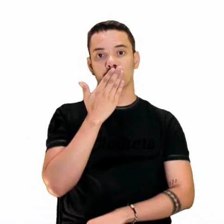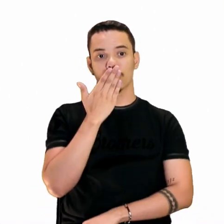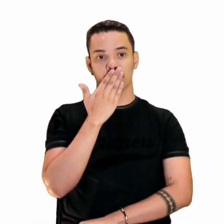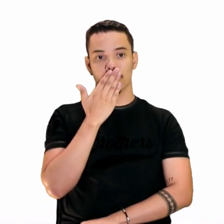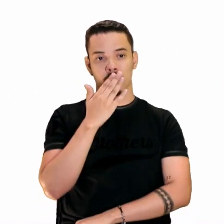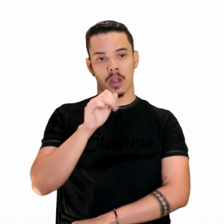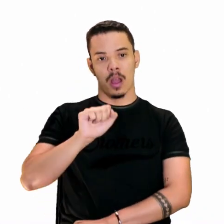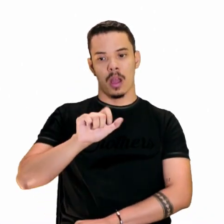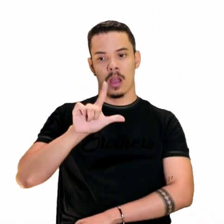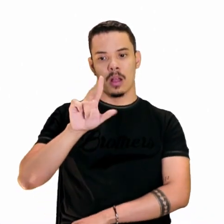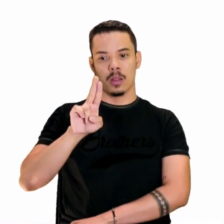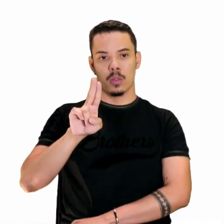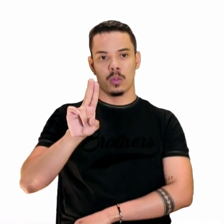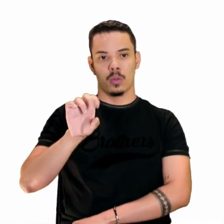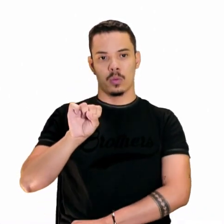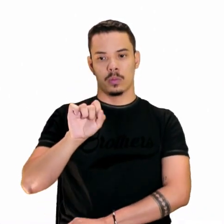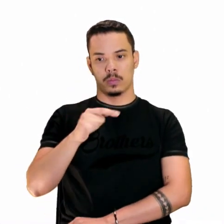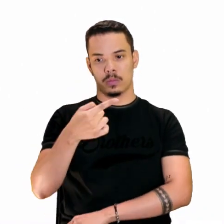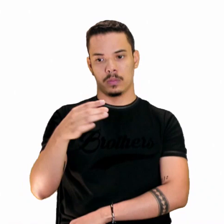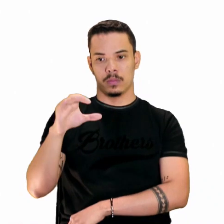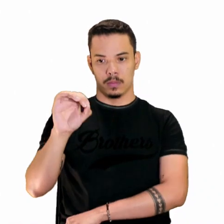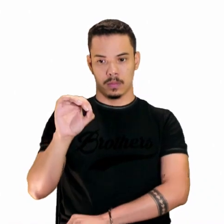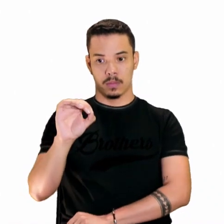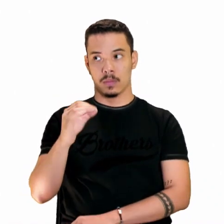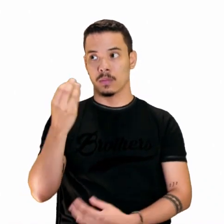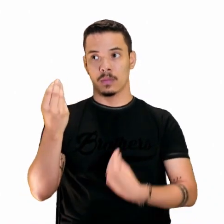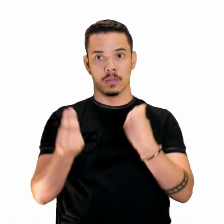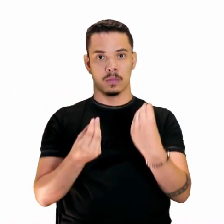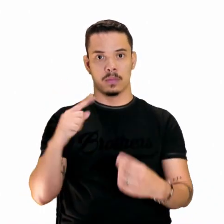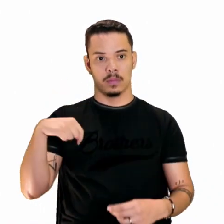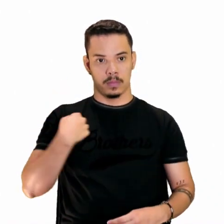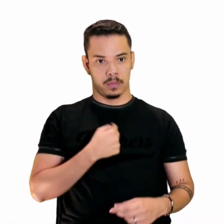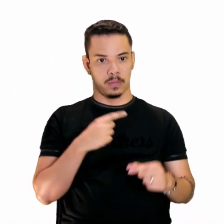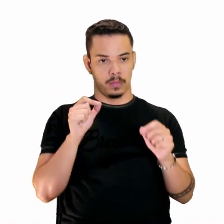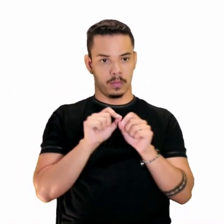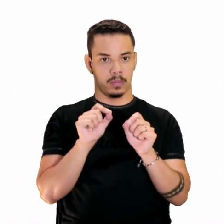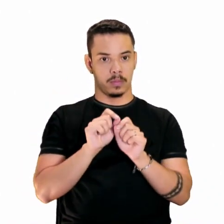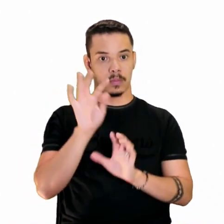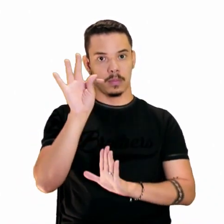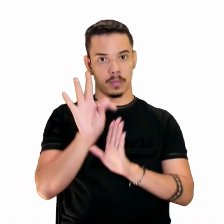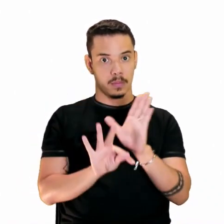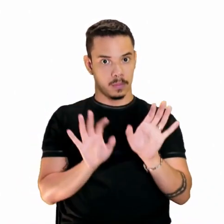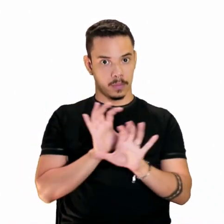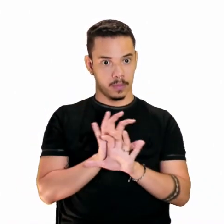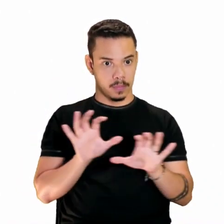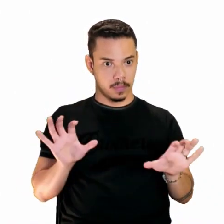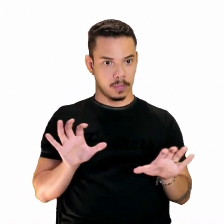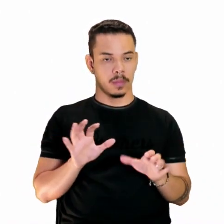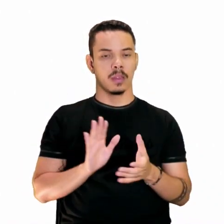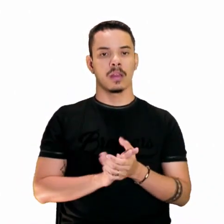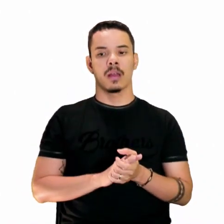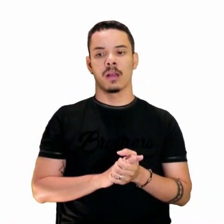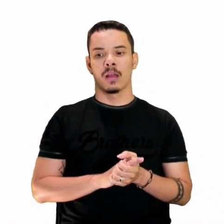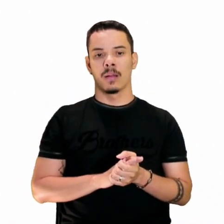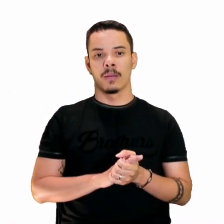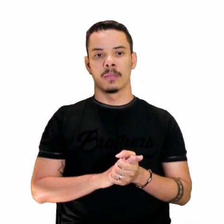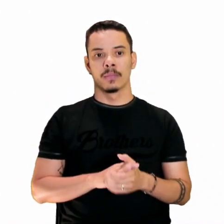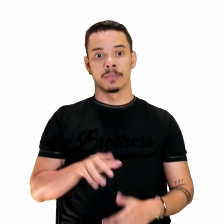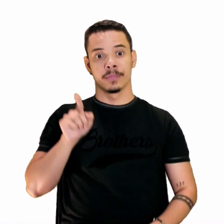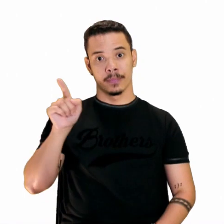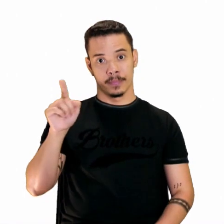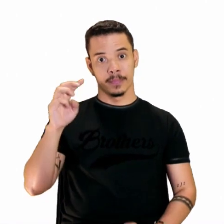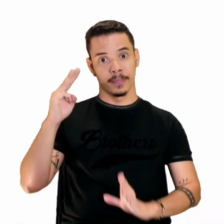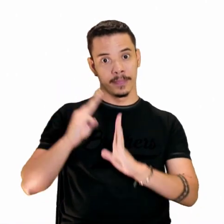alusão. Como é que nós fazemos a intertextualidade, né? Por meio da alusão. Alusão, esse